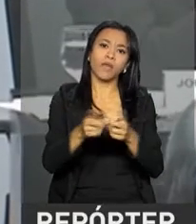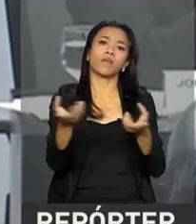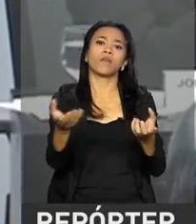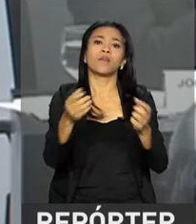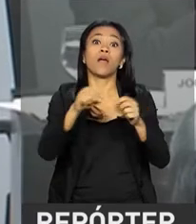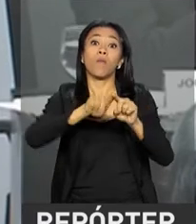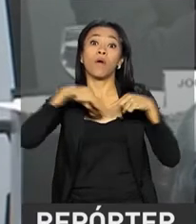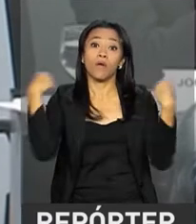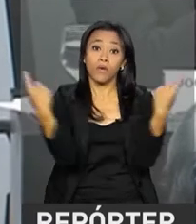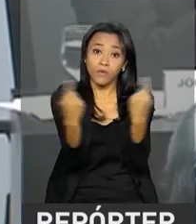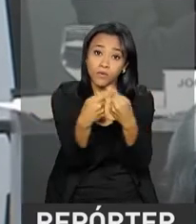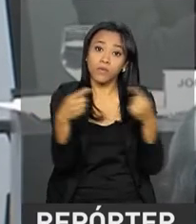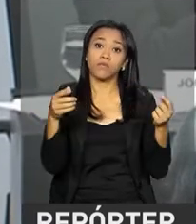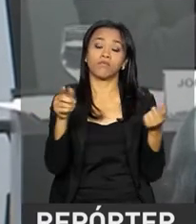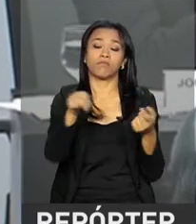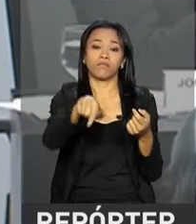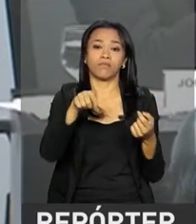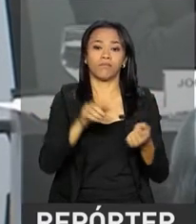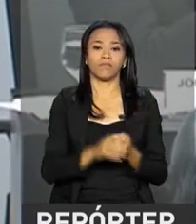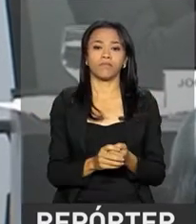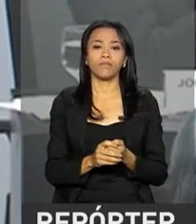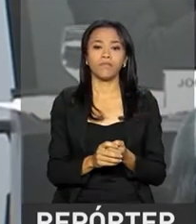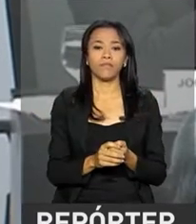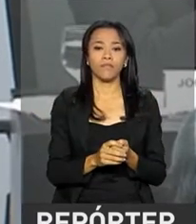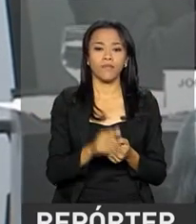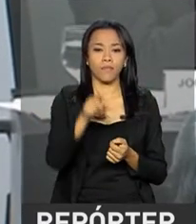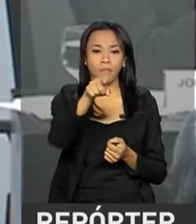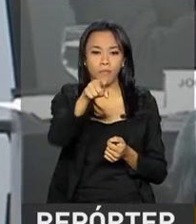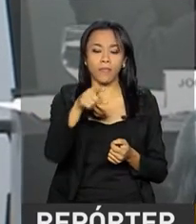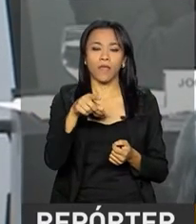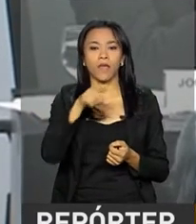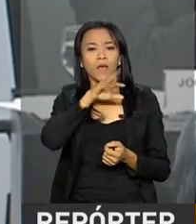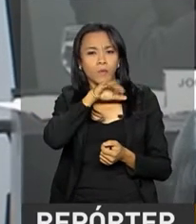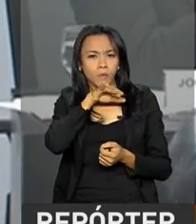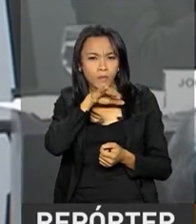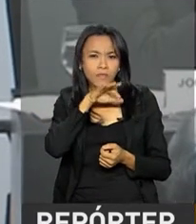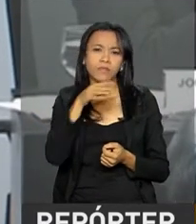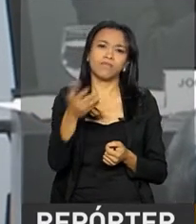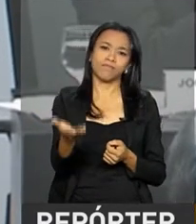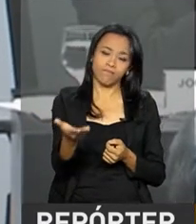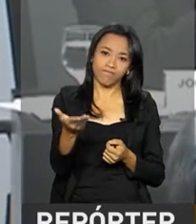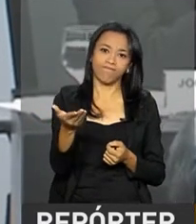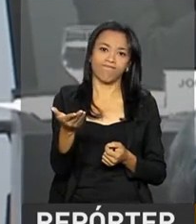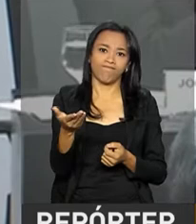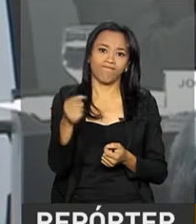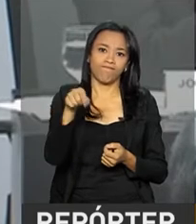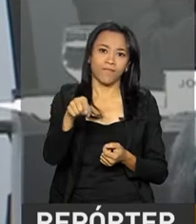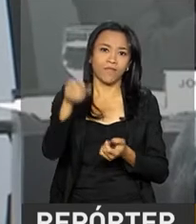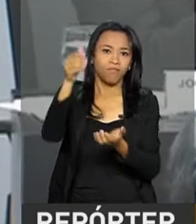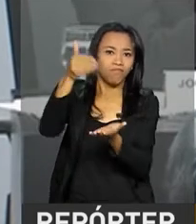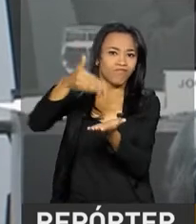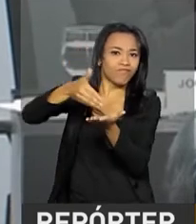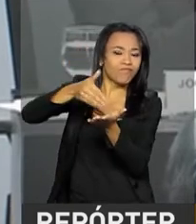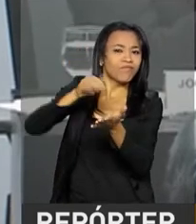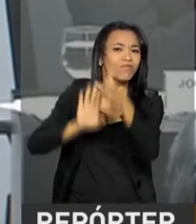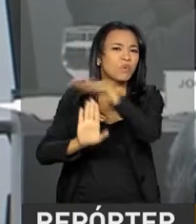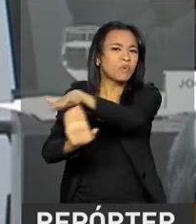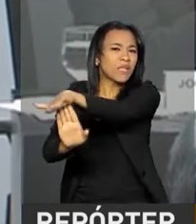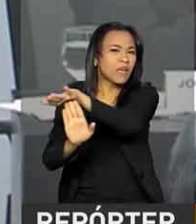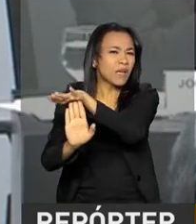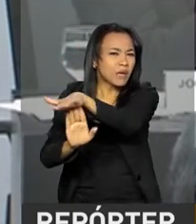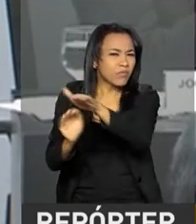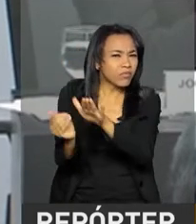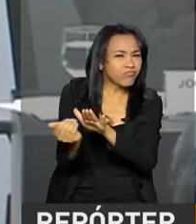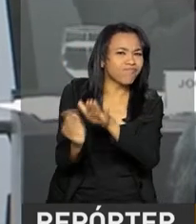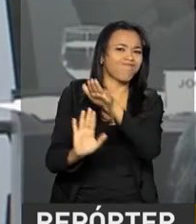-convocada. É ruim ter que colocar fora da porta um irmão. O fizemos com